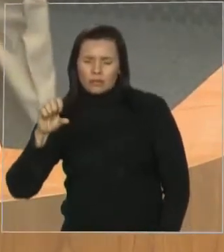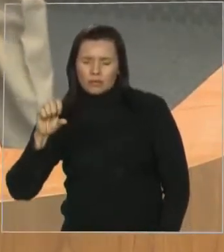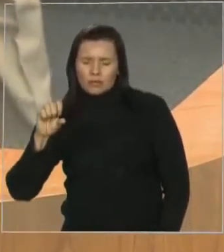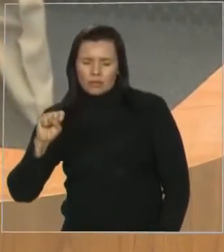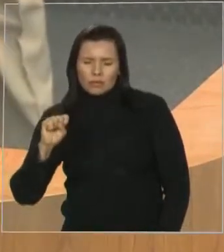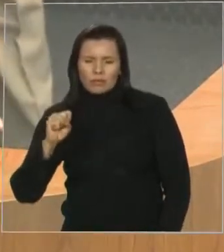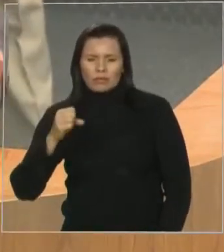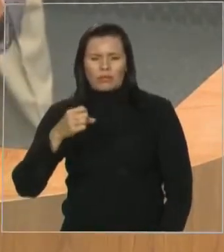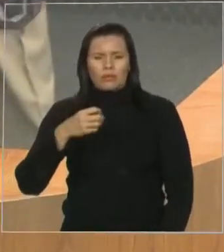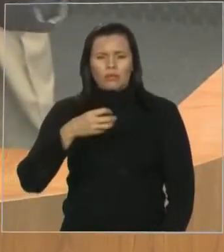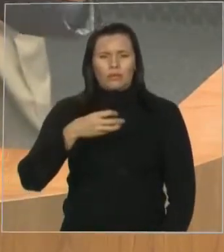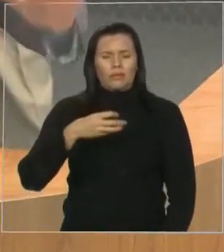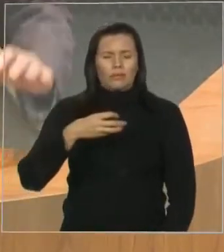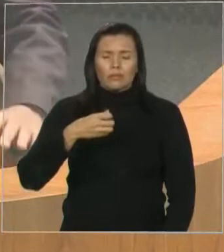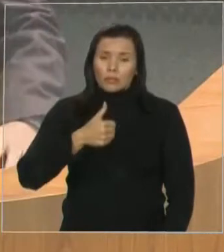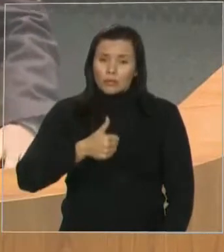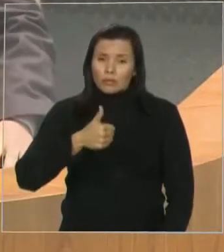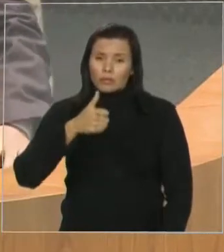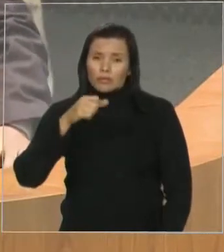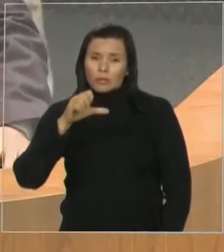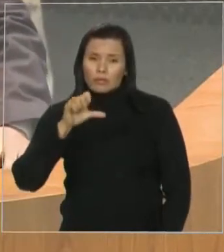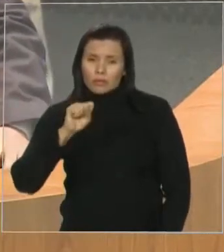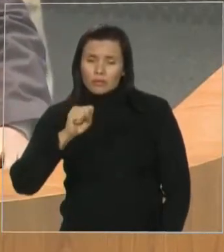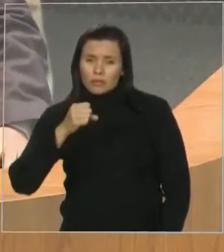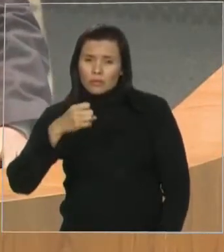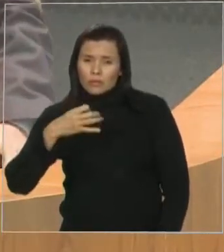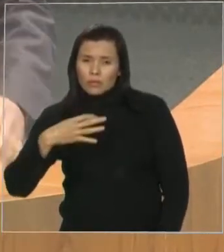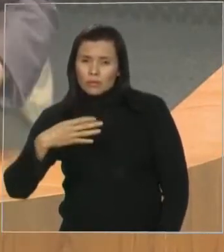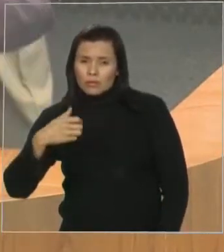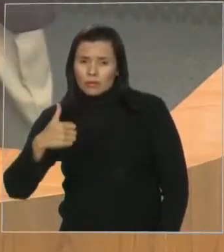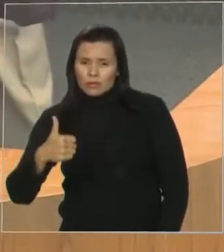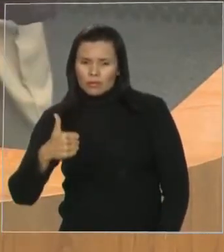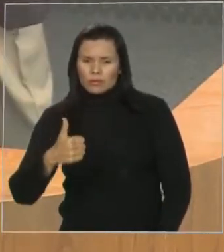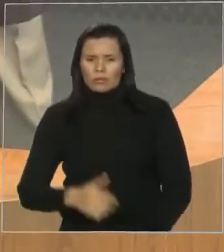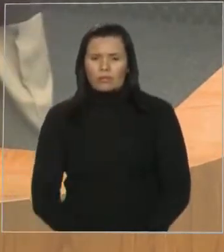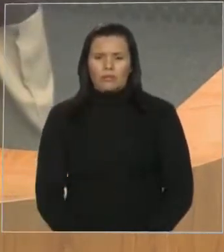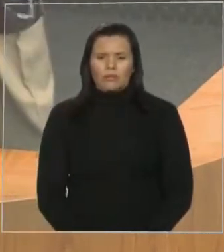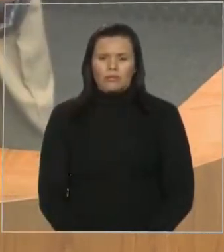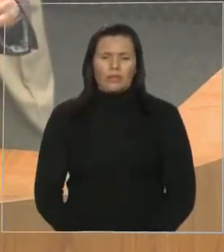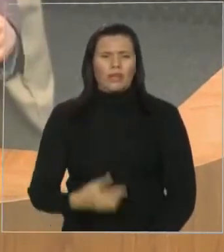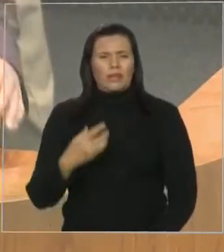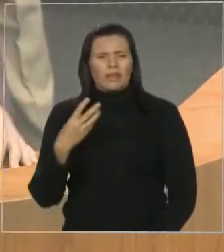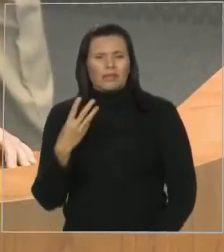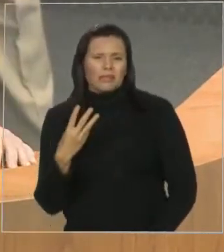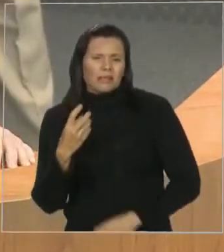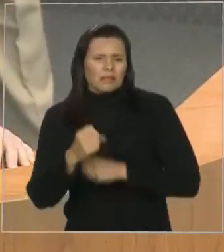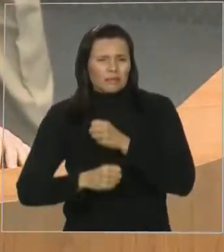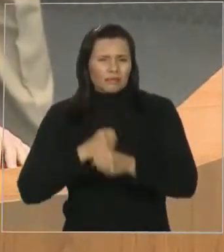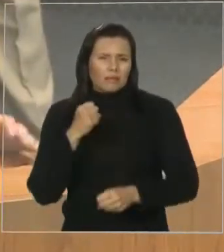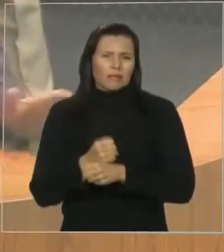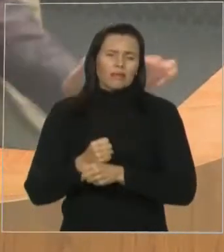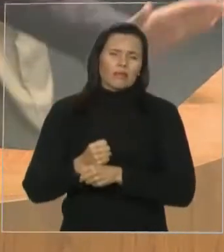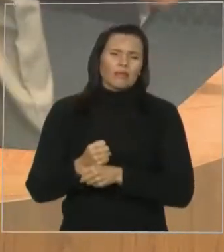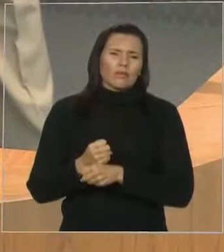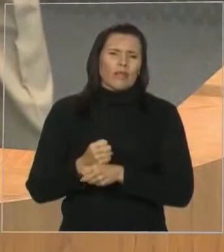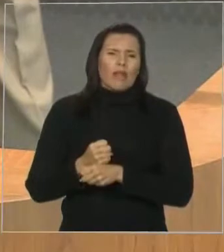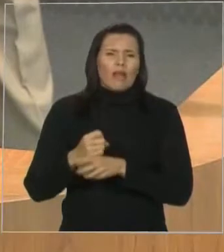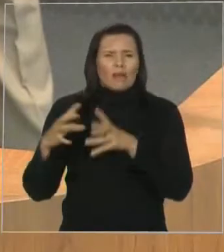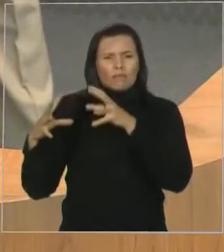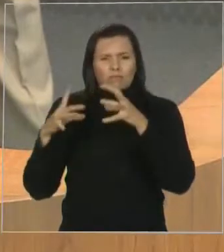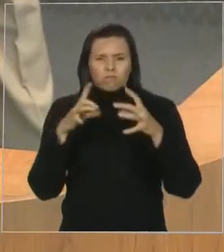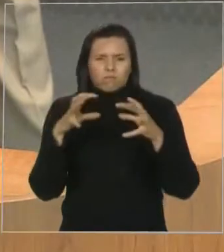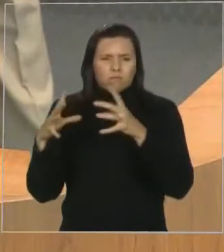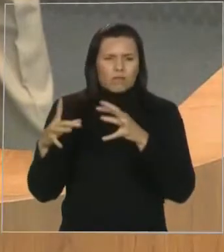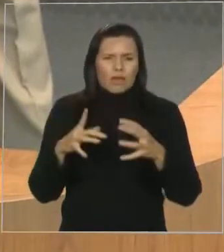três anos de batalhas pelas terras do Maranhão, abrangendo diversos municípios de São Luís,